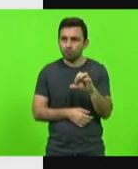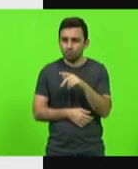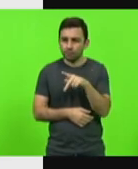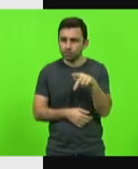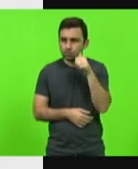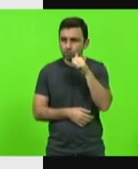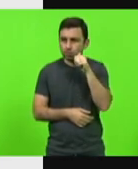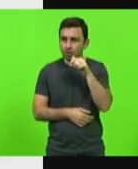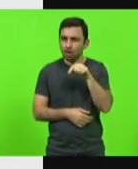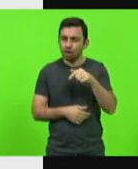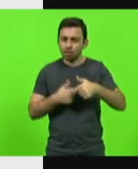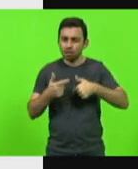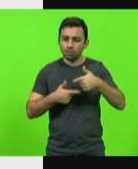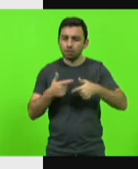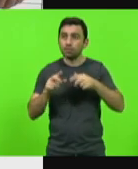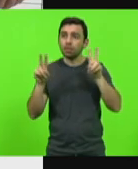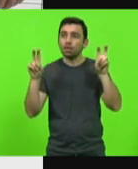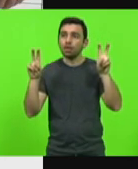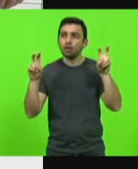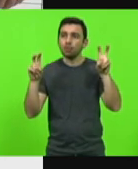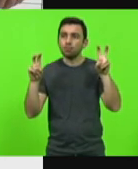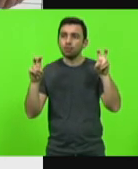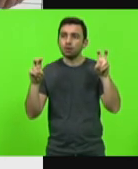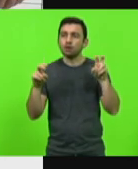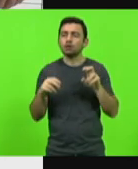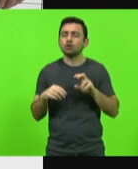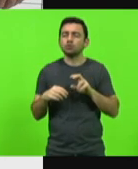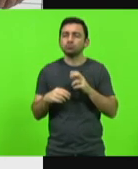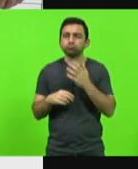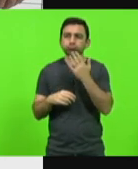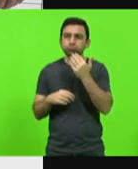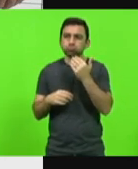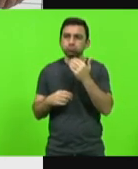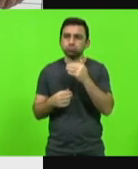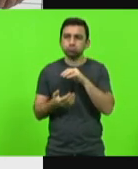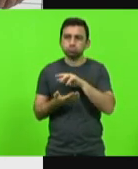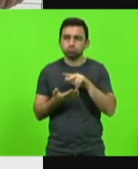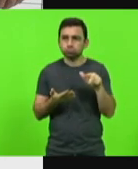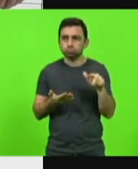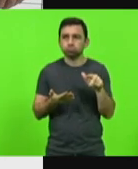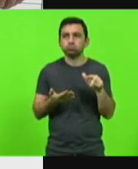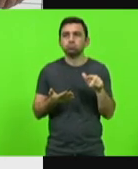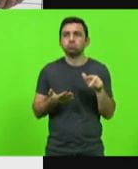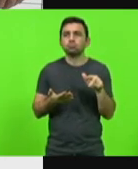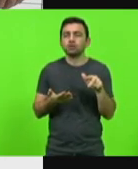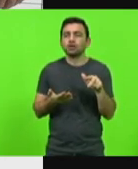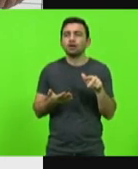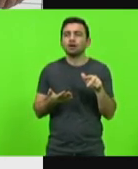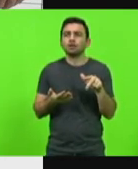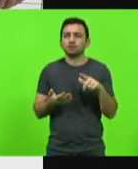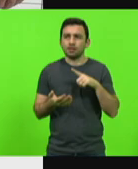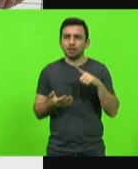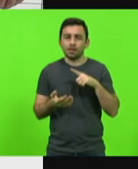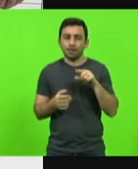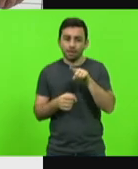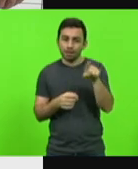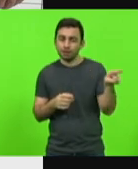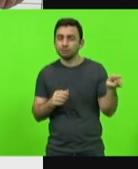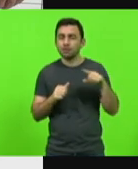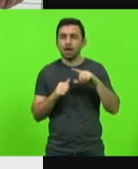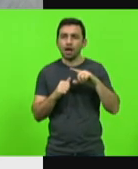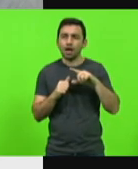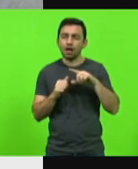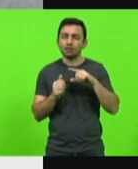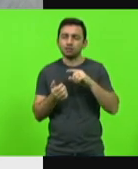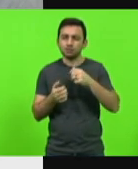tema consumo com os alunos do nono ano para que eles escrevessem um artigo de opinião e realizassem